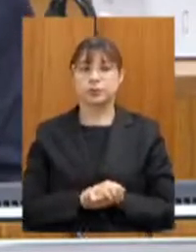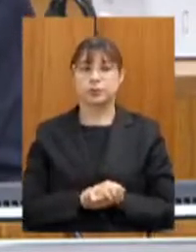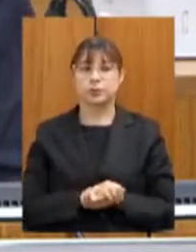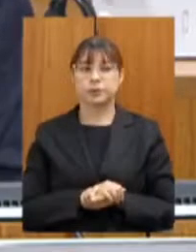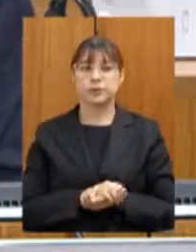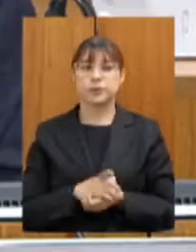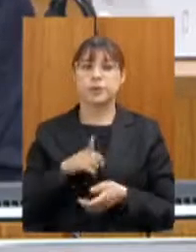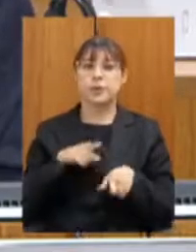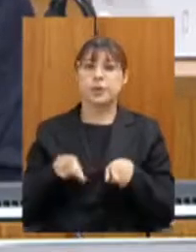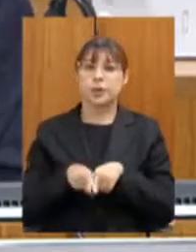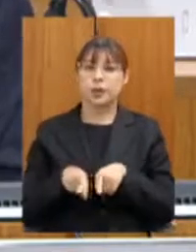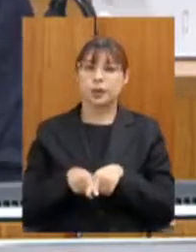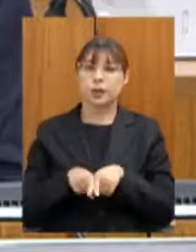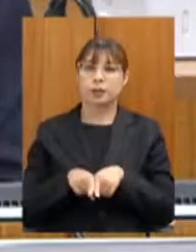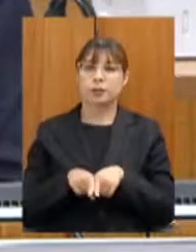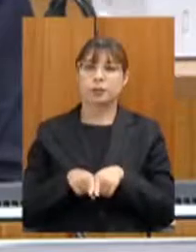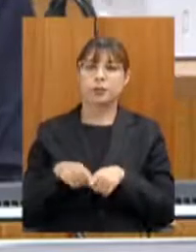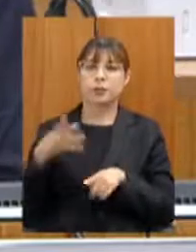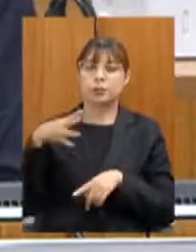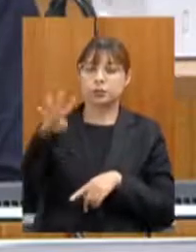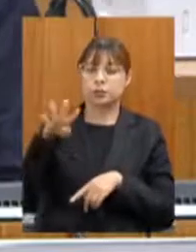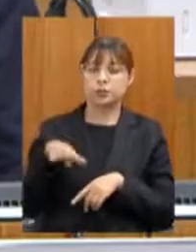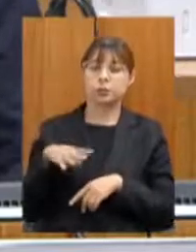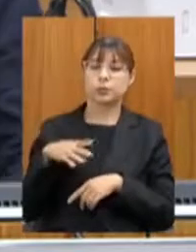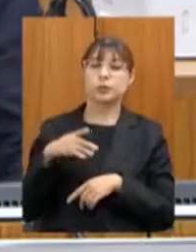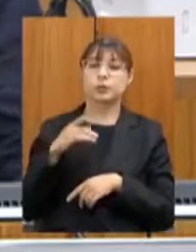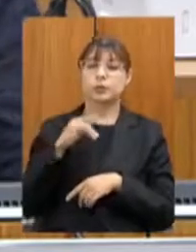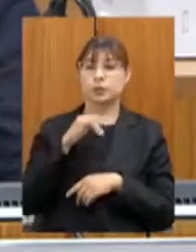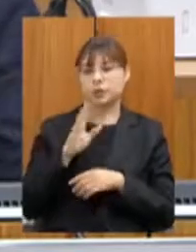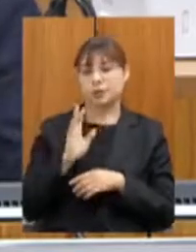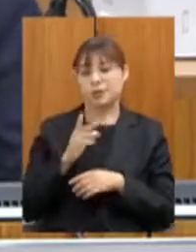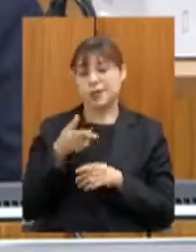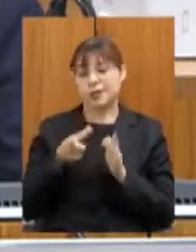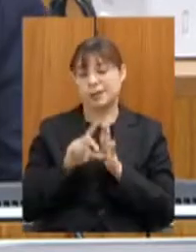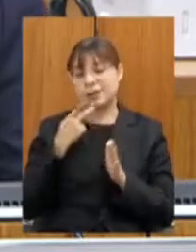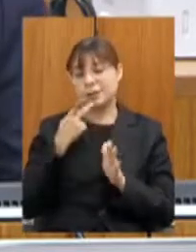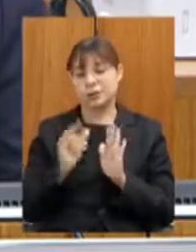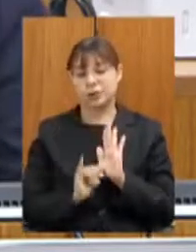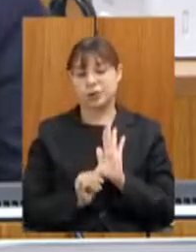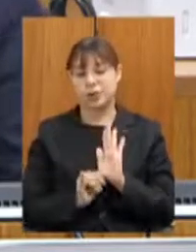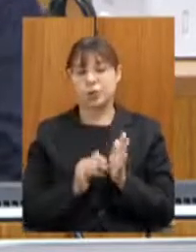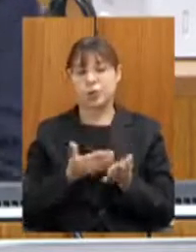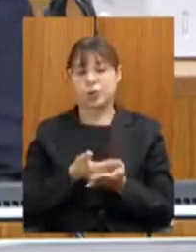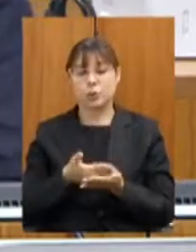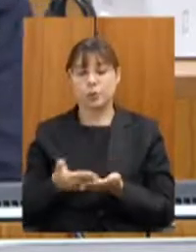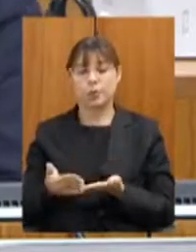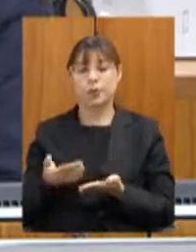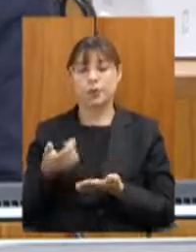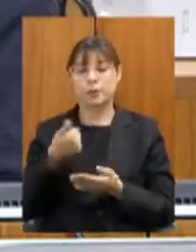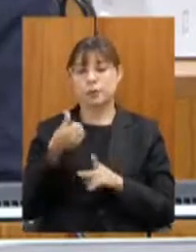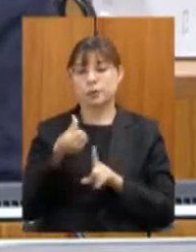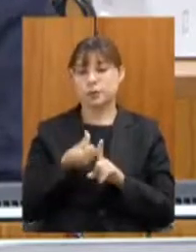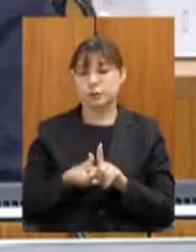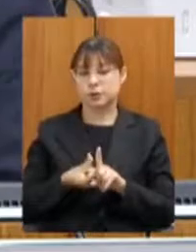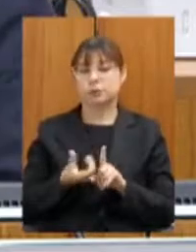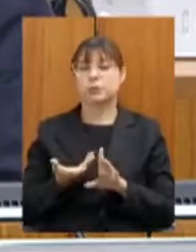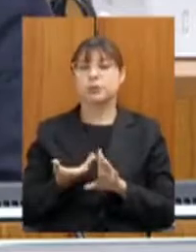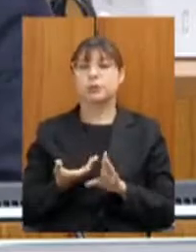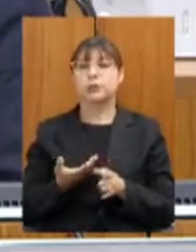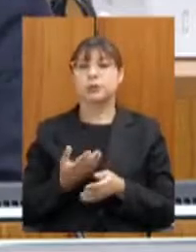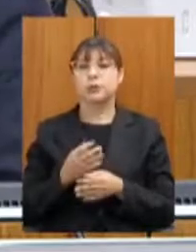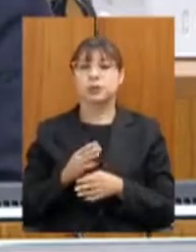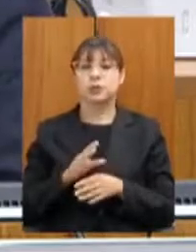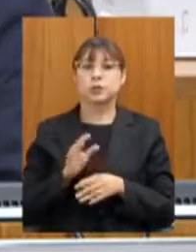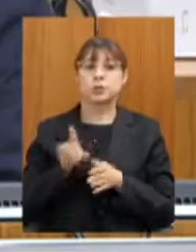Temos aqui um programa, um cronograma. Como eu disse, os editais começam a ser lançados em consulta pública já no primeiro semestre. e temos